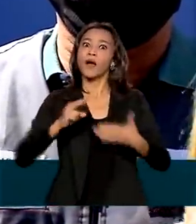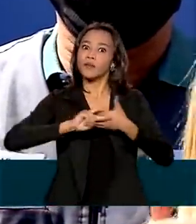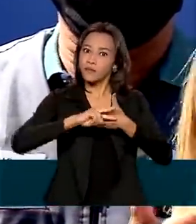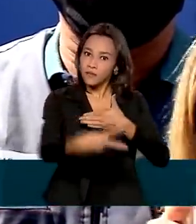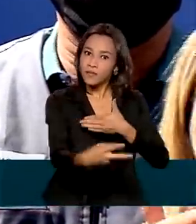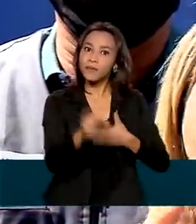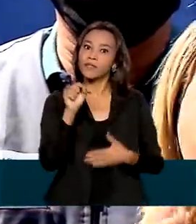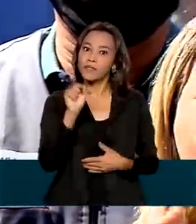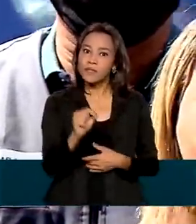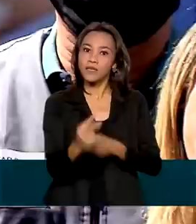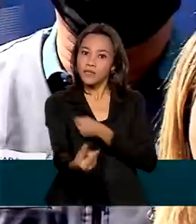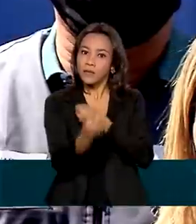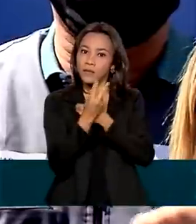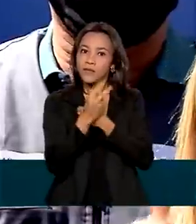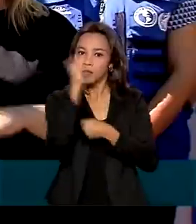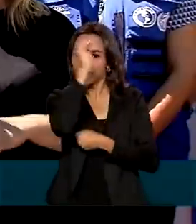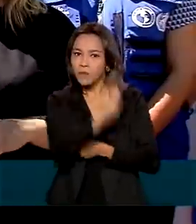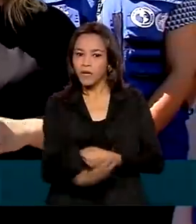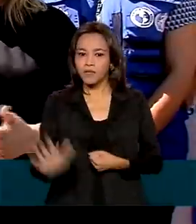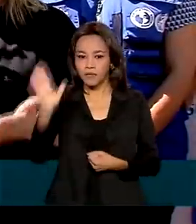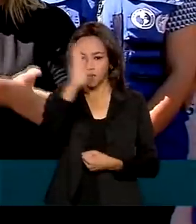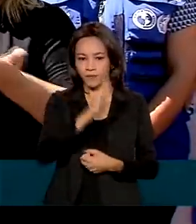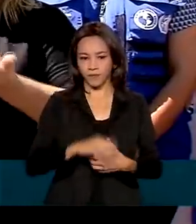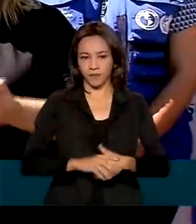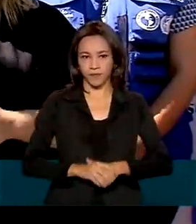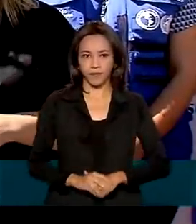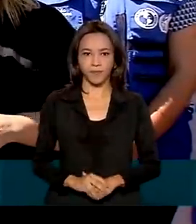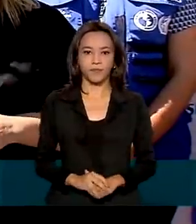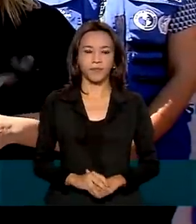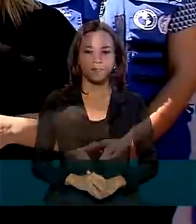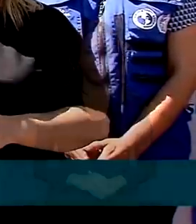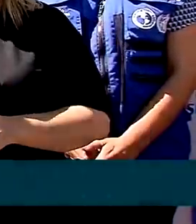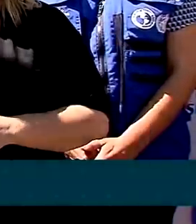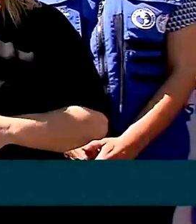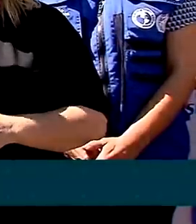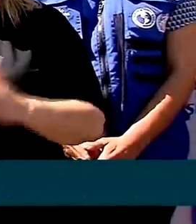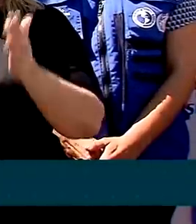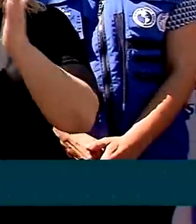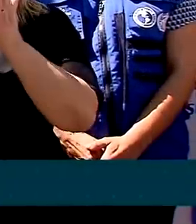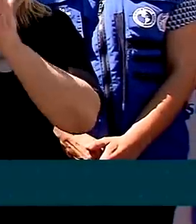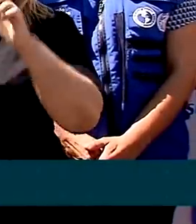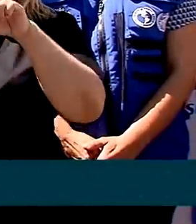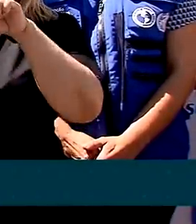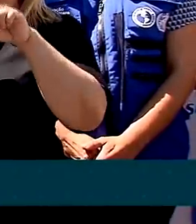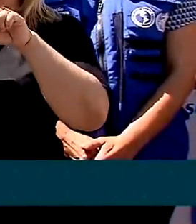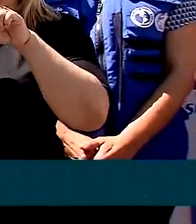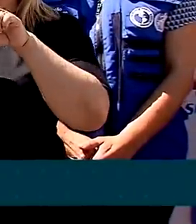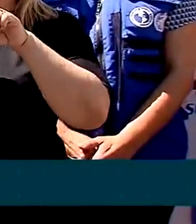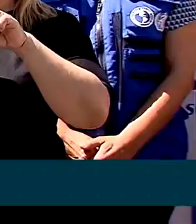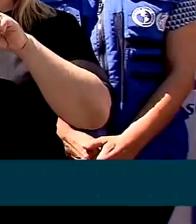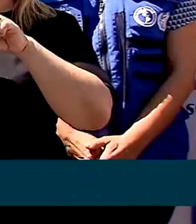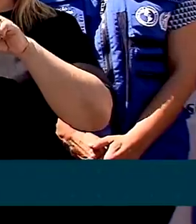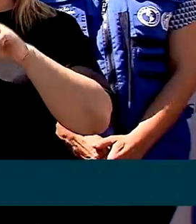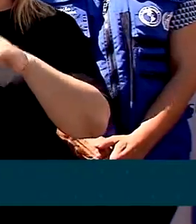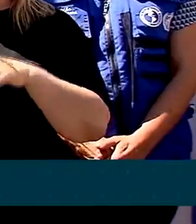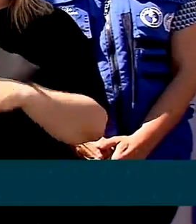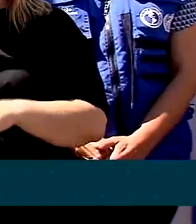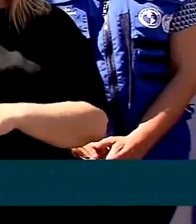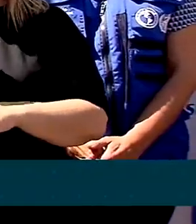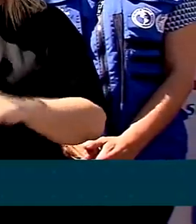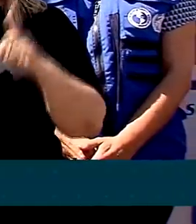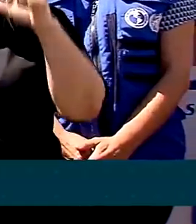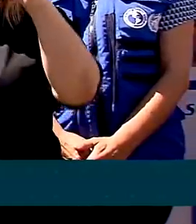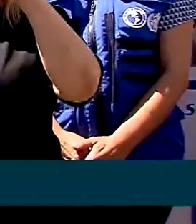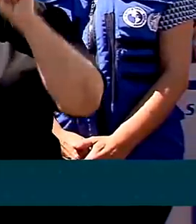imunização em todo o país. Nós temos no último mês um cenário epidemiológico mais favorável, com